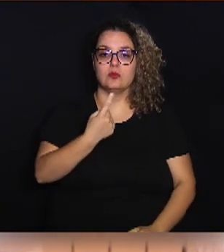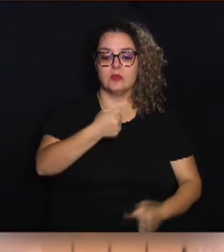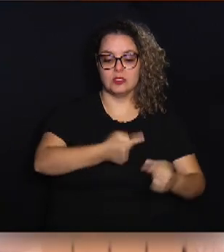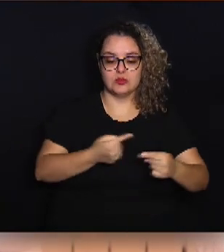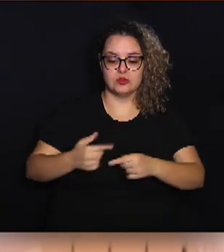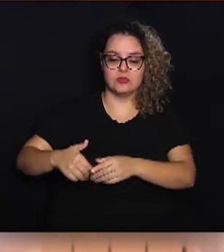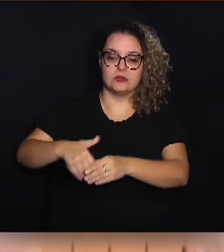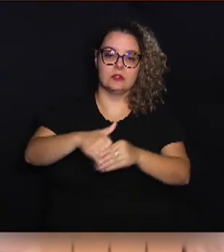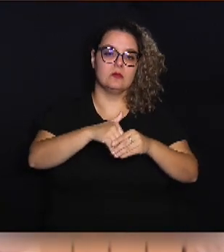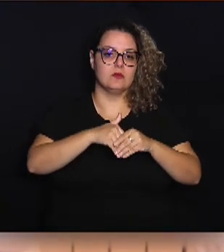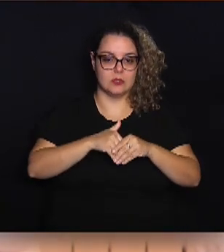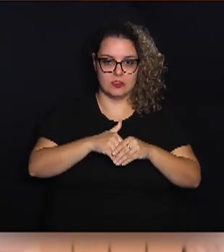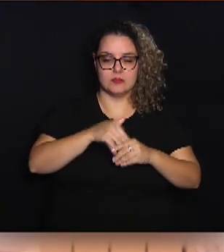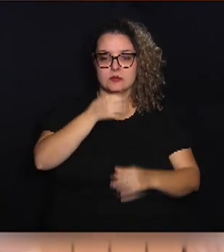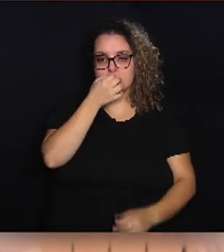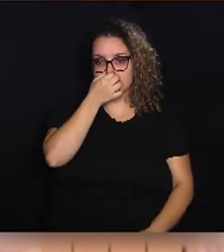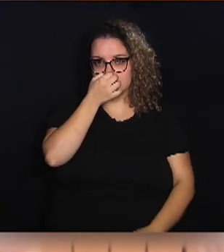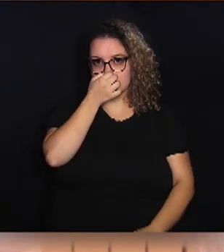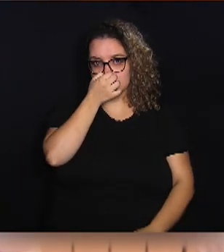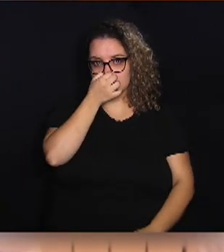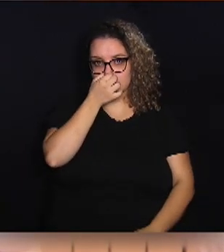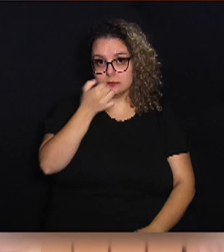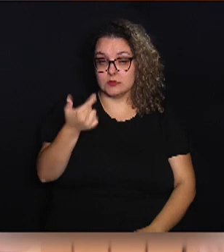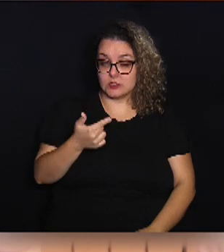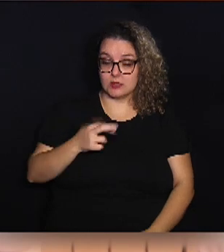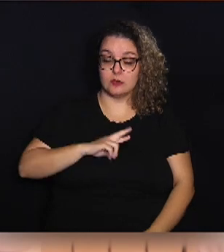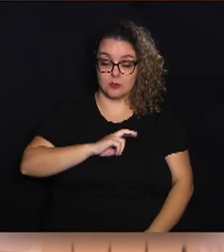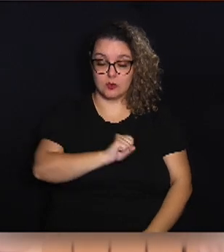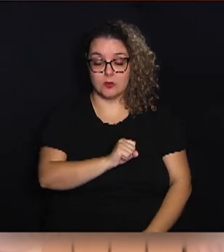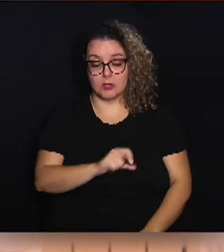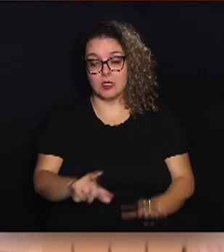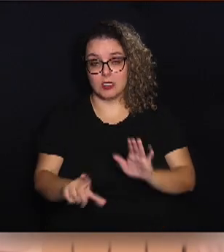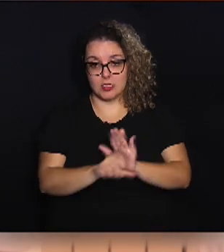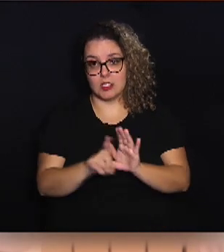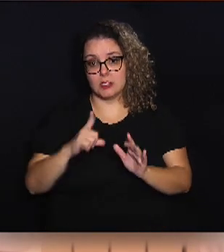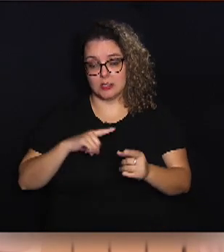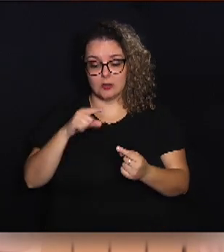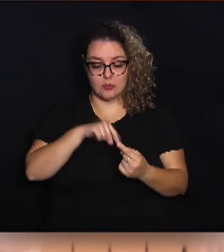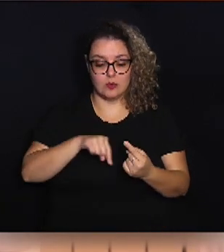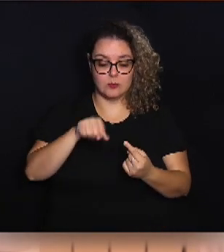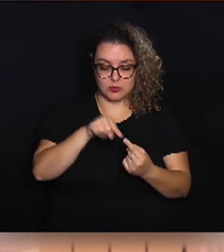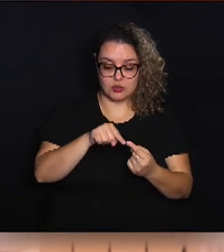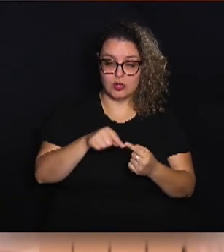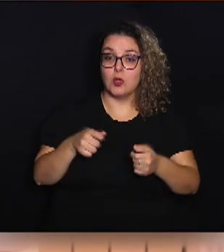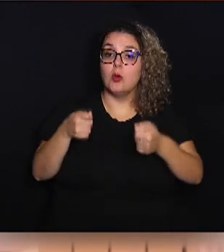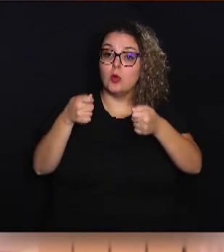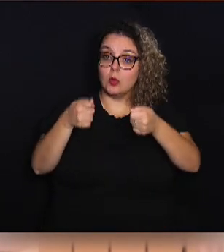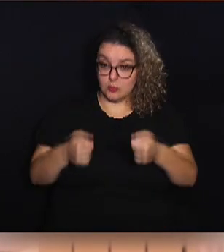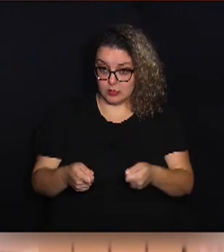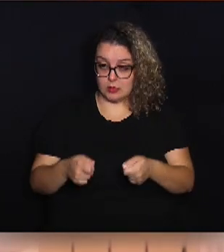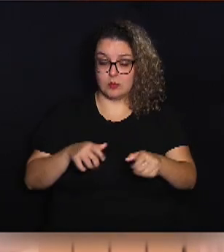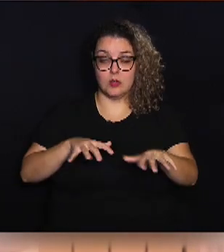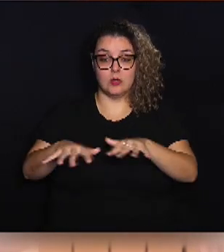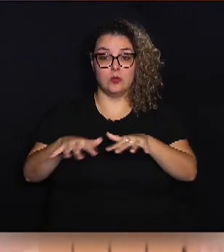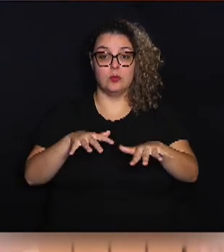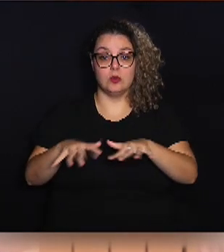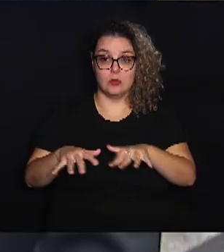discussão e votação. Segundo Rocine, a lei tem como objetivo consolidar esse movimento